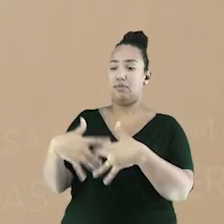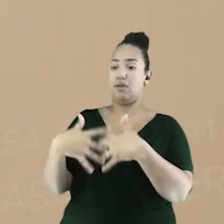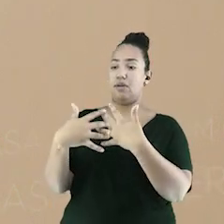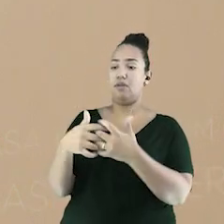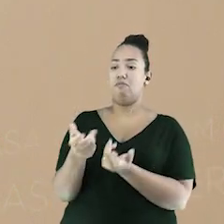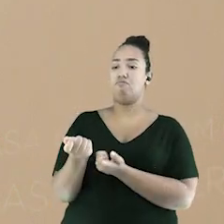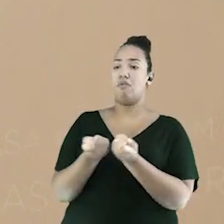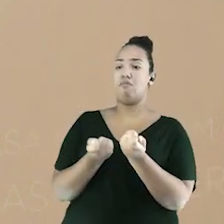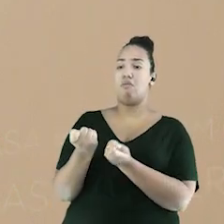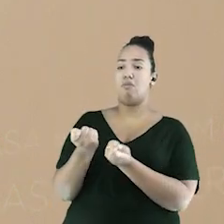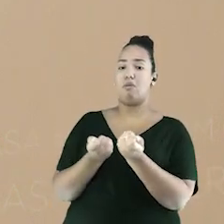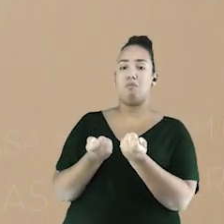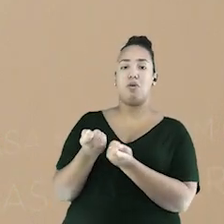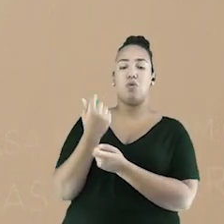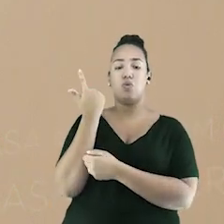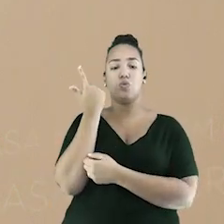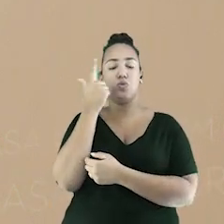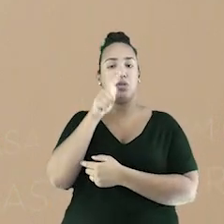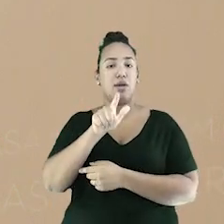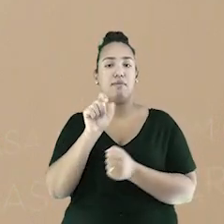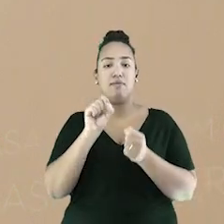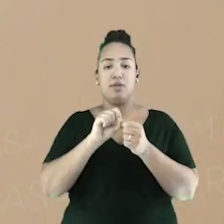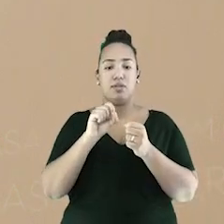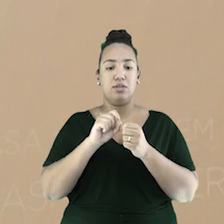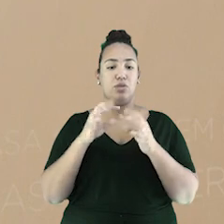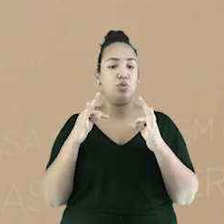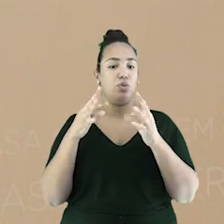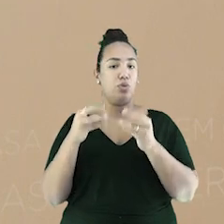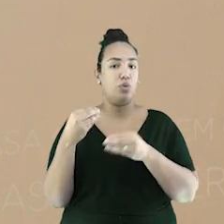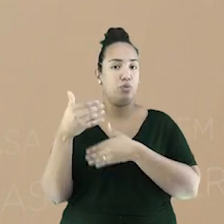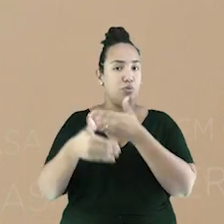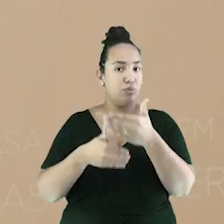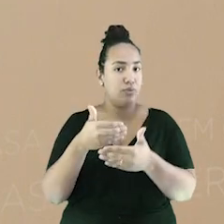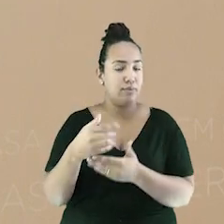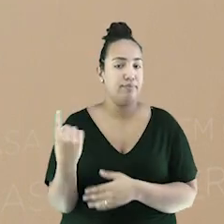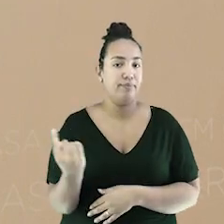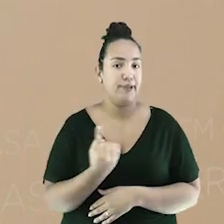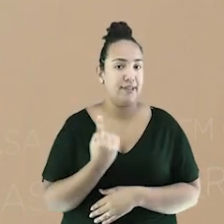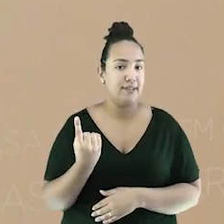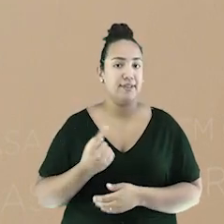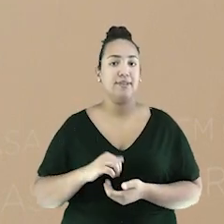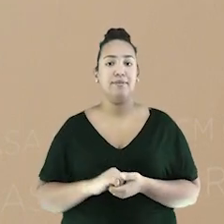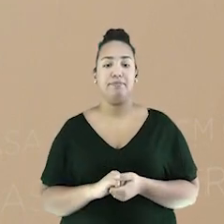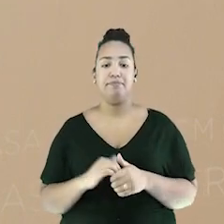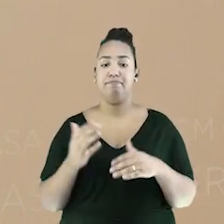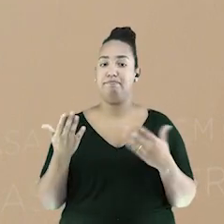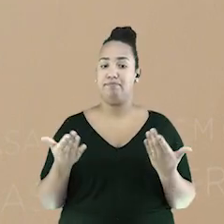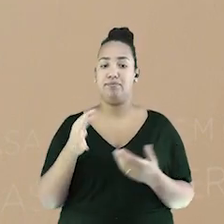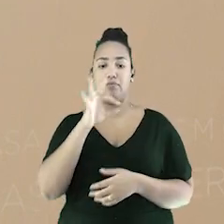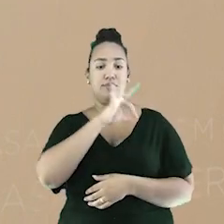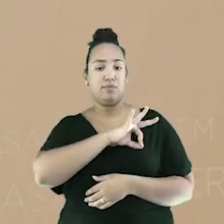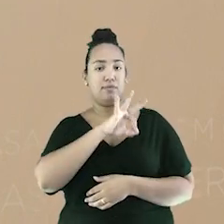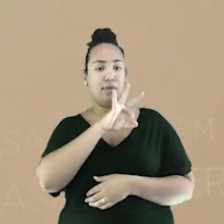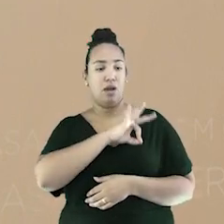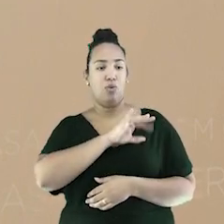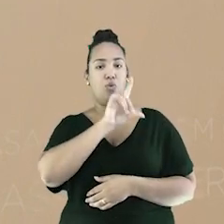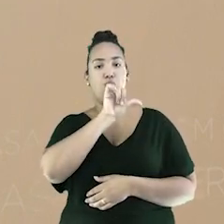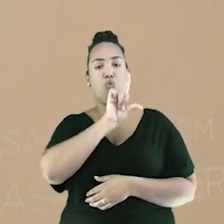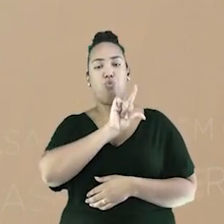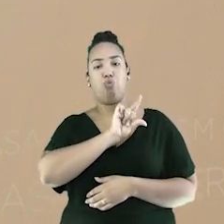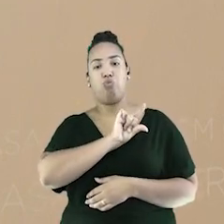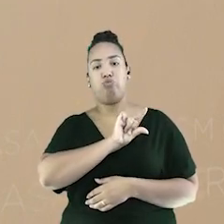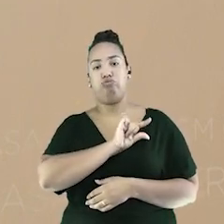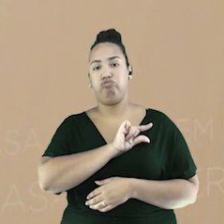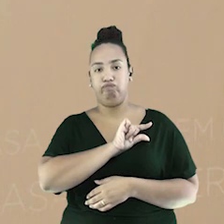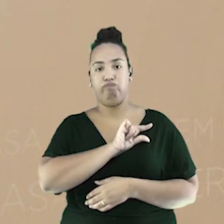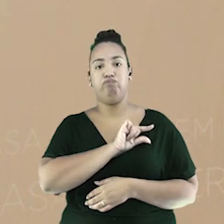salário do trabalhador despencou, pois não era mais necessário vários funcionários com habilidades manuais. Por exemplo,